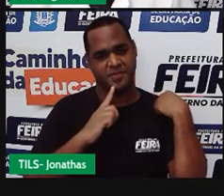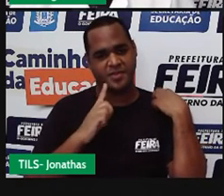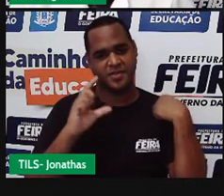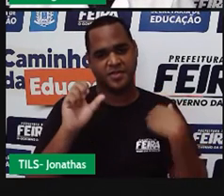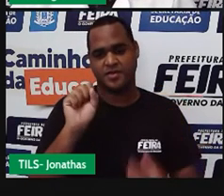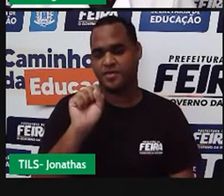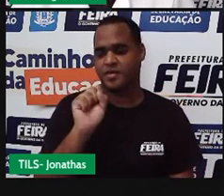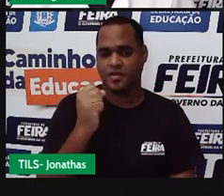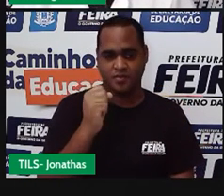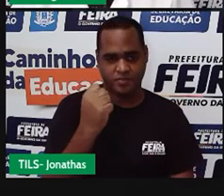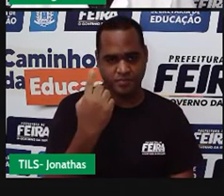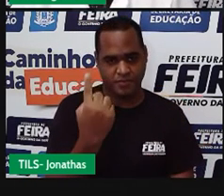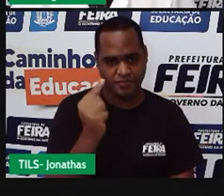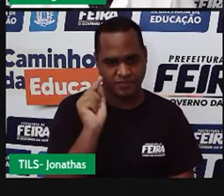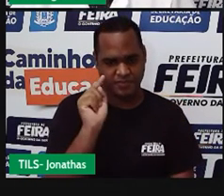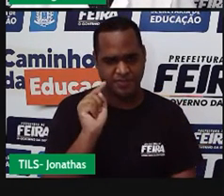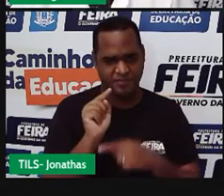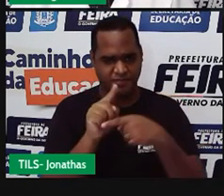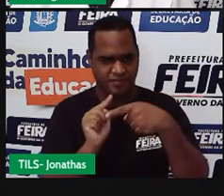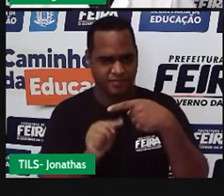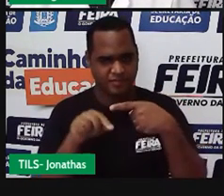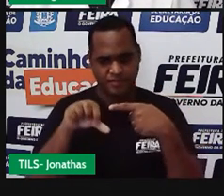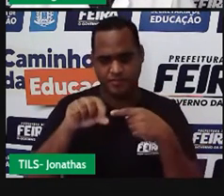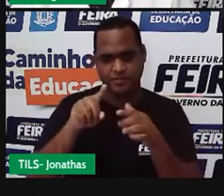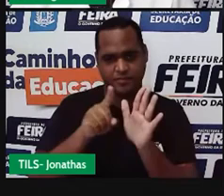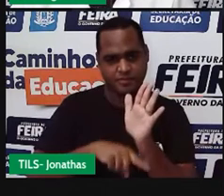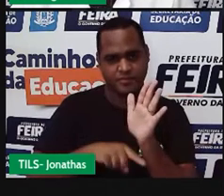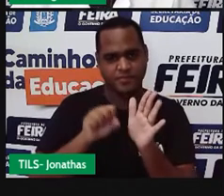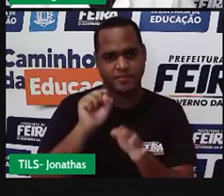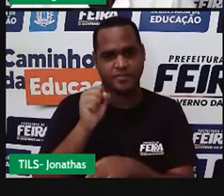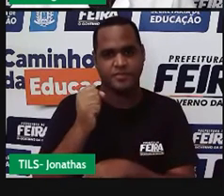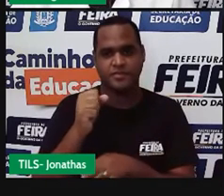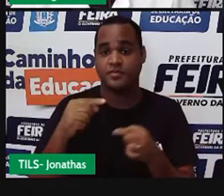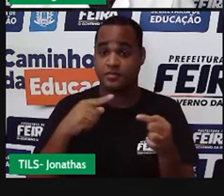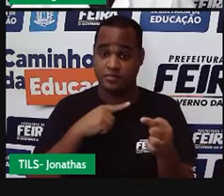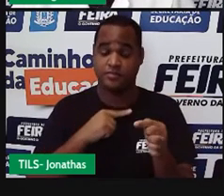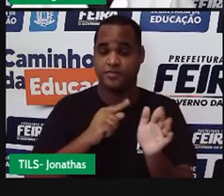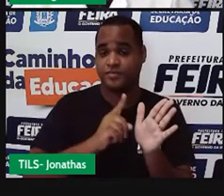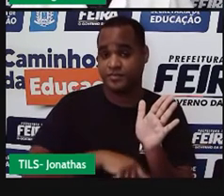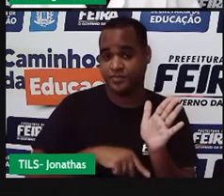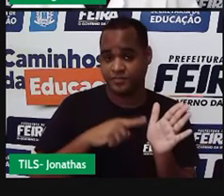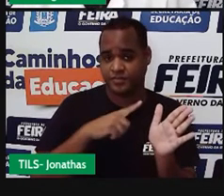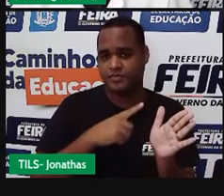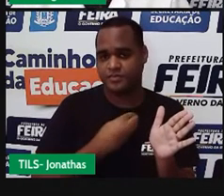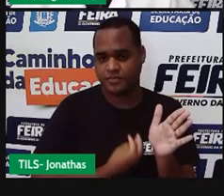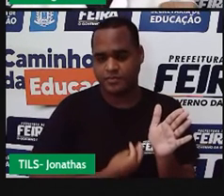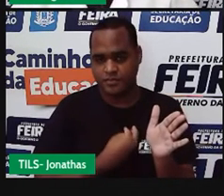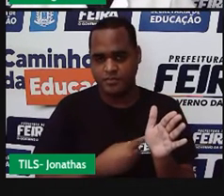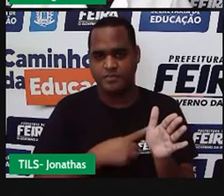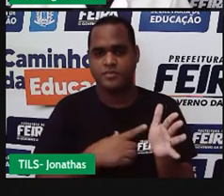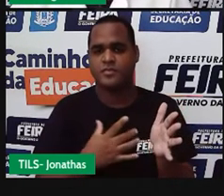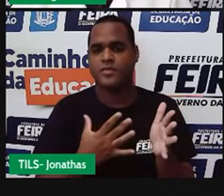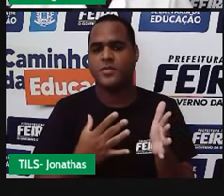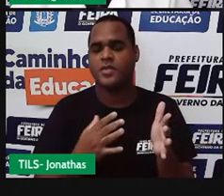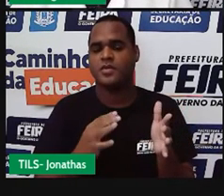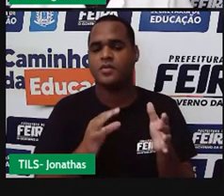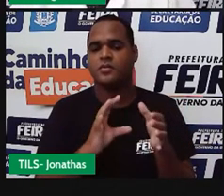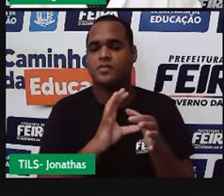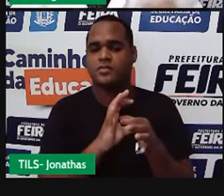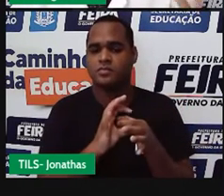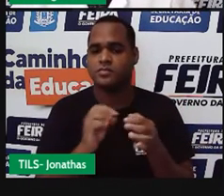dividir e você tem uma conta de menos. Tudo em um cálculo só.